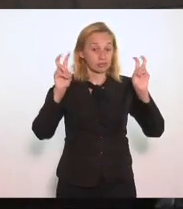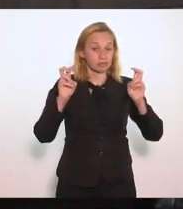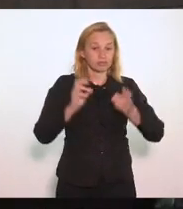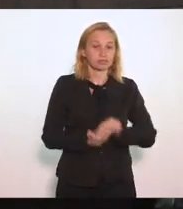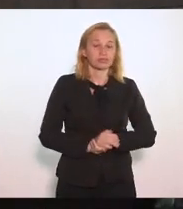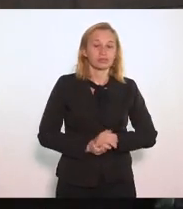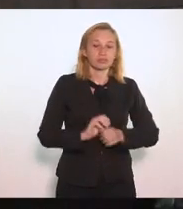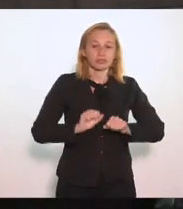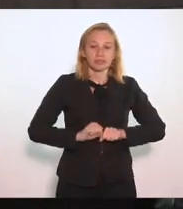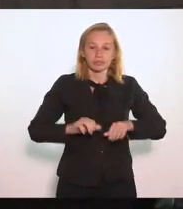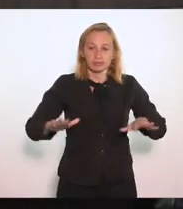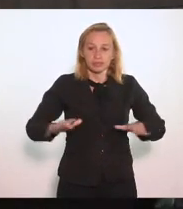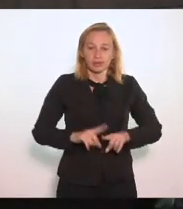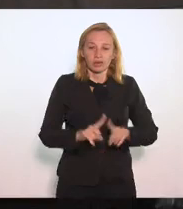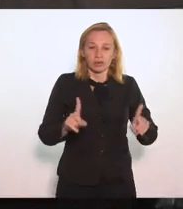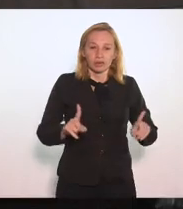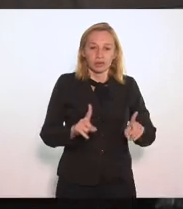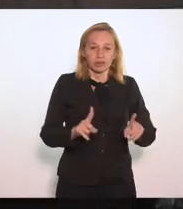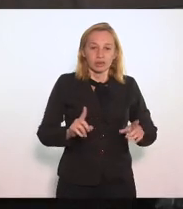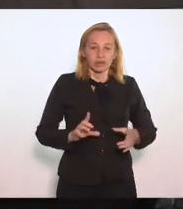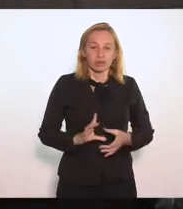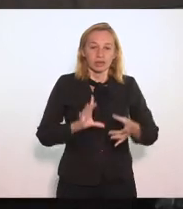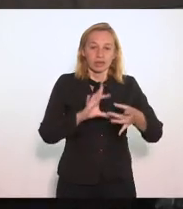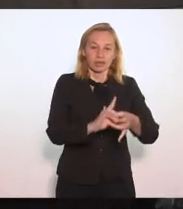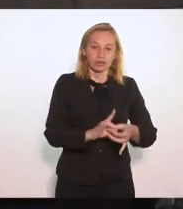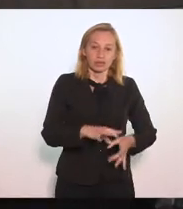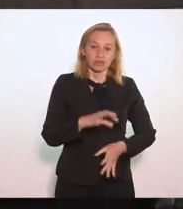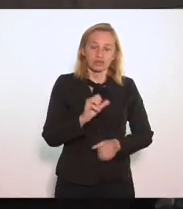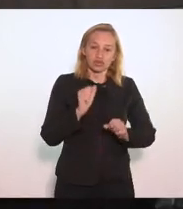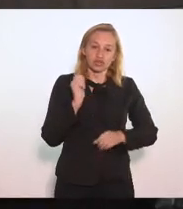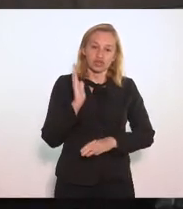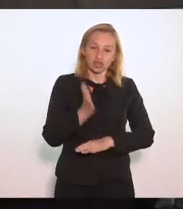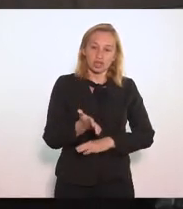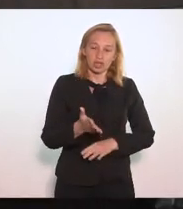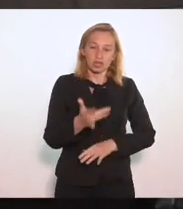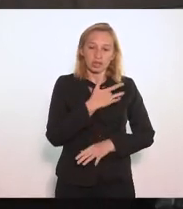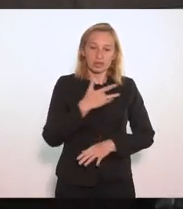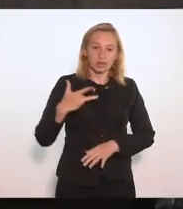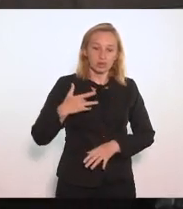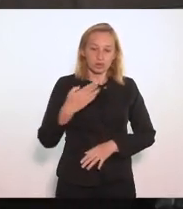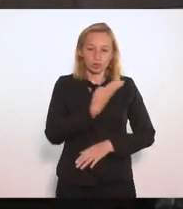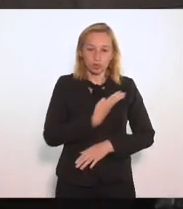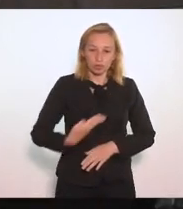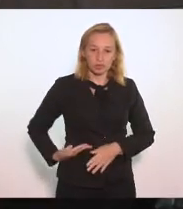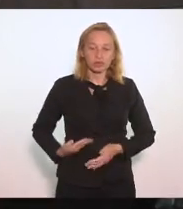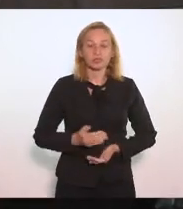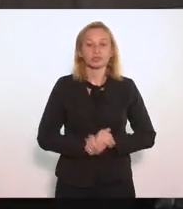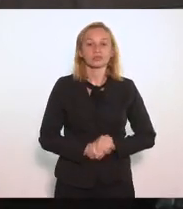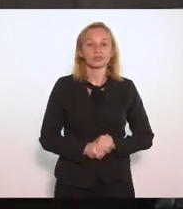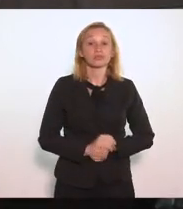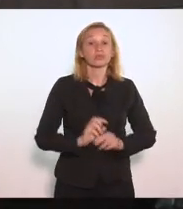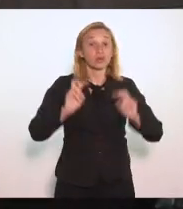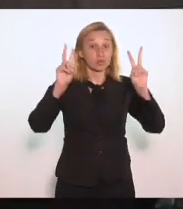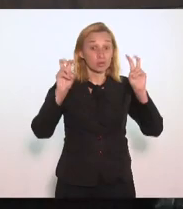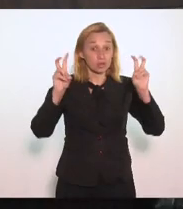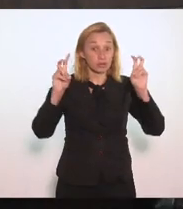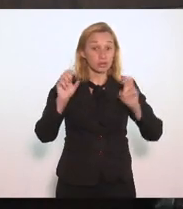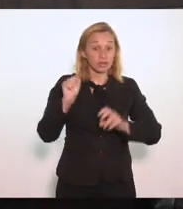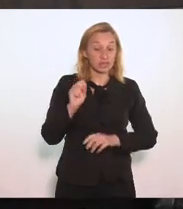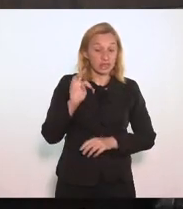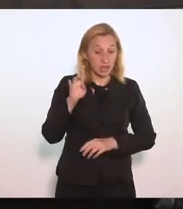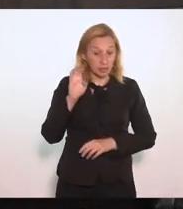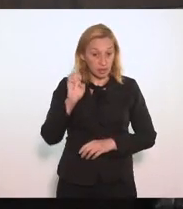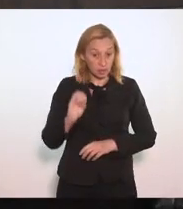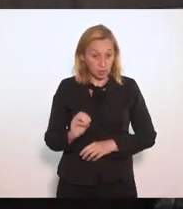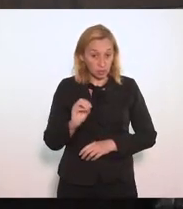Mas tem uma ligação Direta Com a questão Da saúde pública Que é o tema Do saneamento Básico